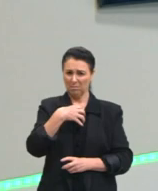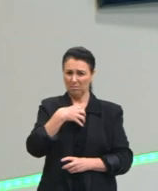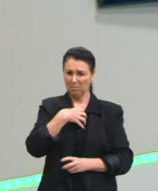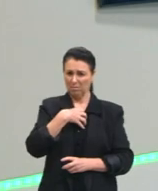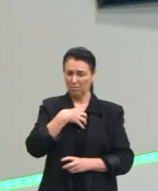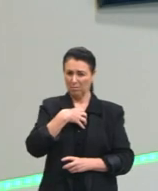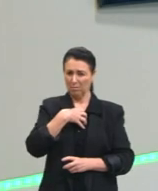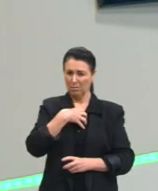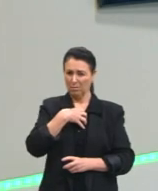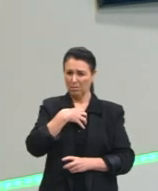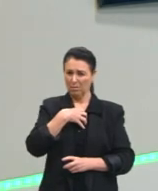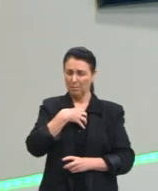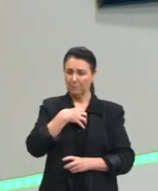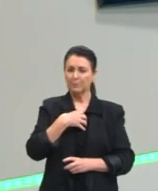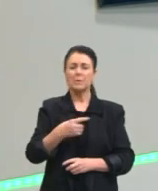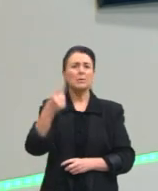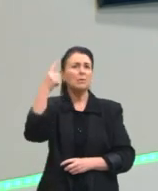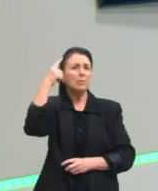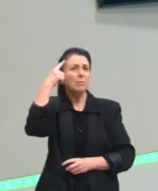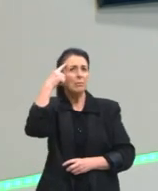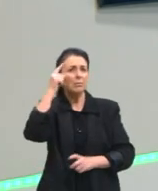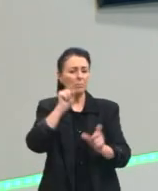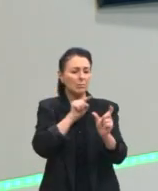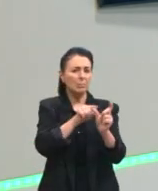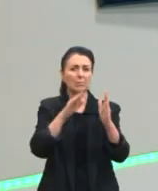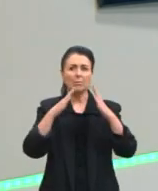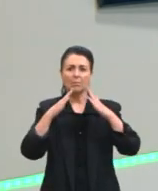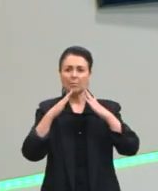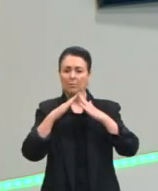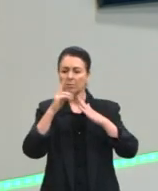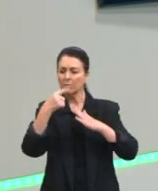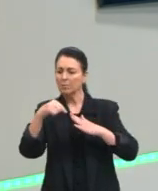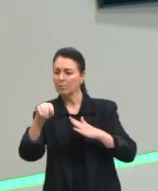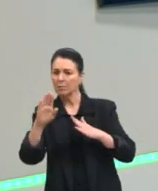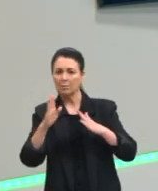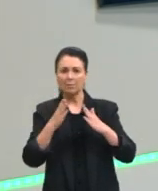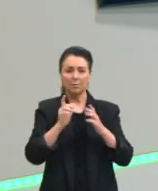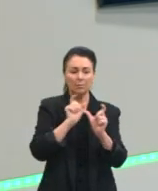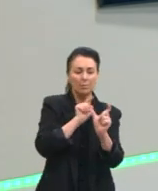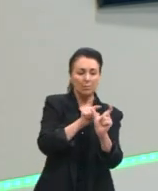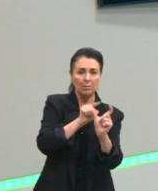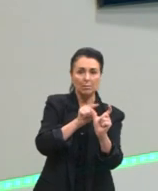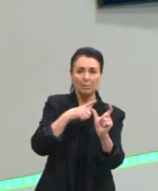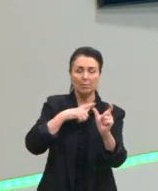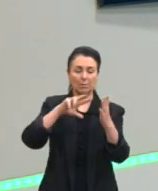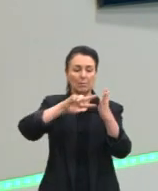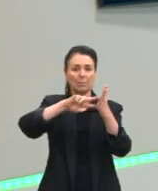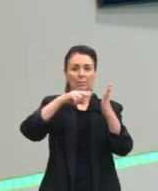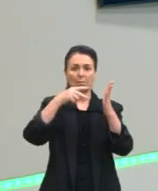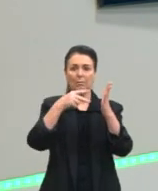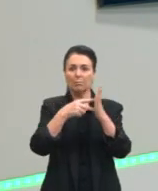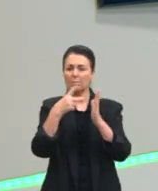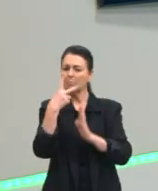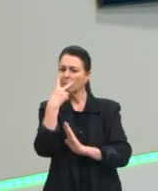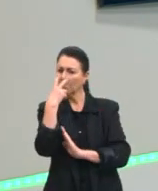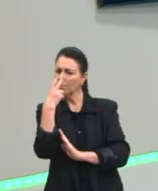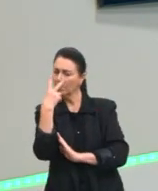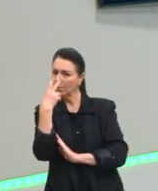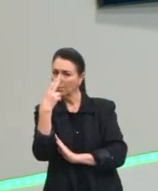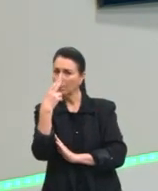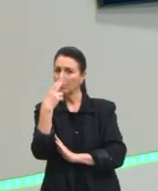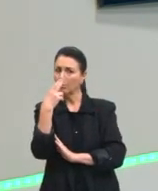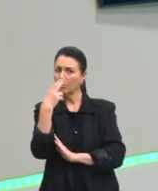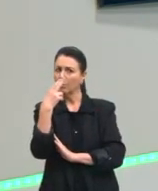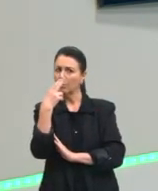Ou, se eu penso em casa, que outras palavras de significação semelhante eu posso